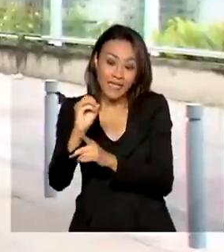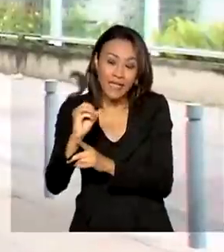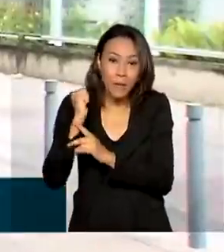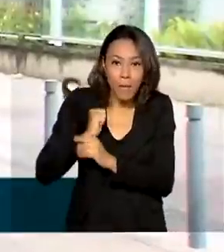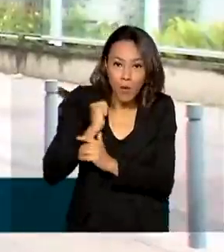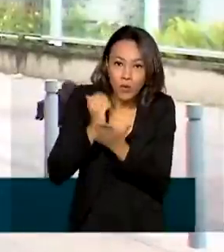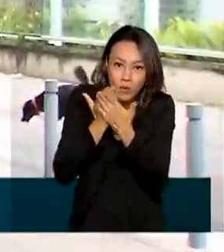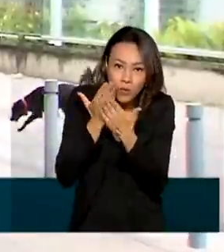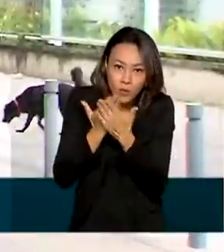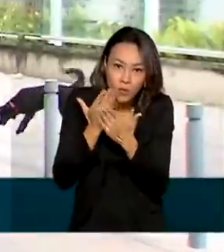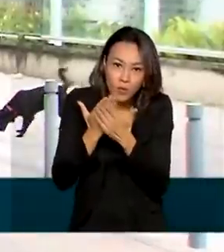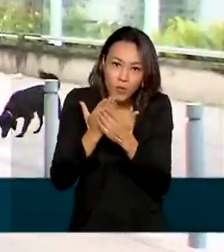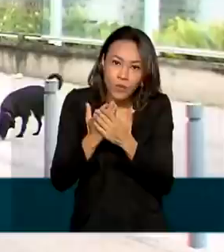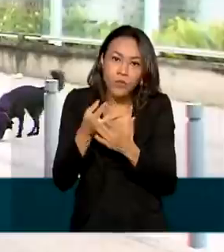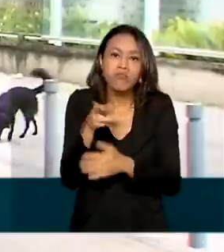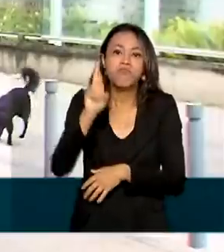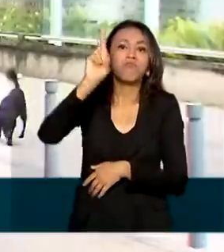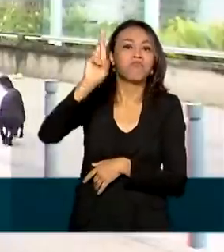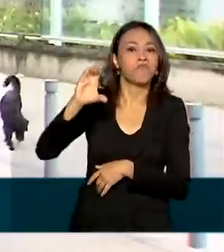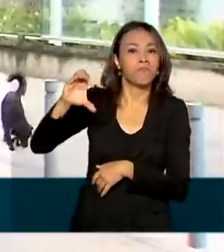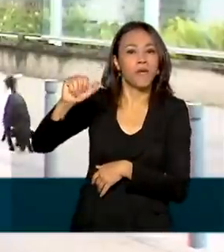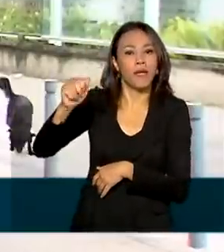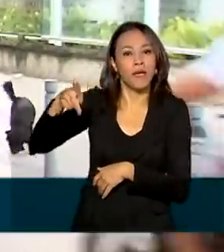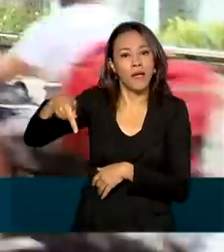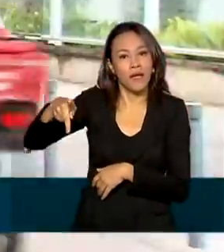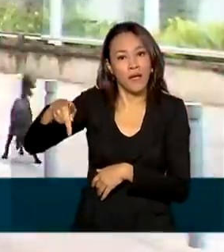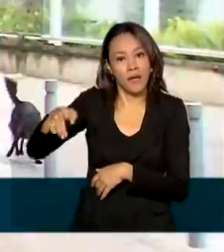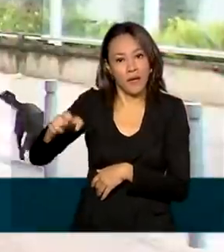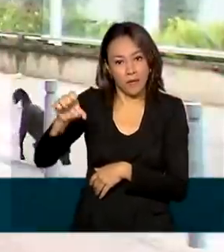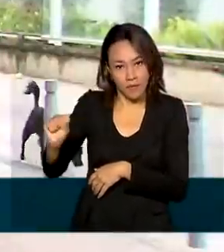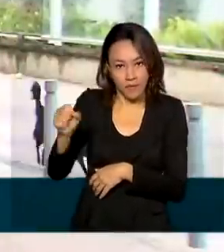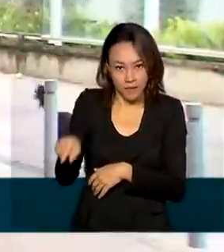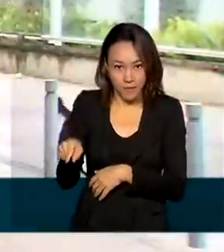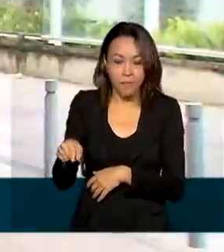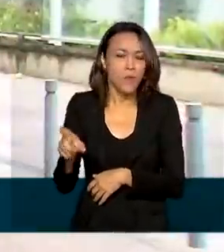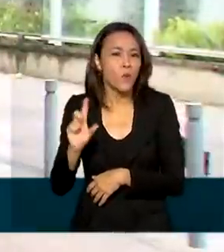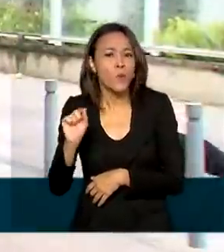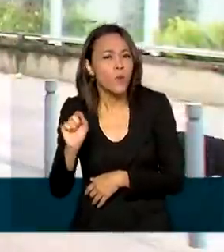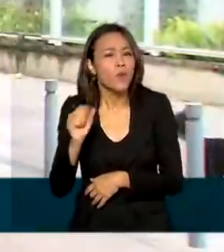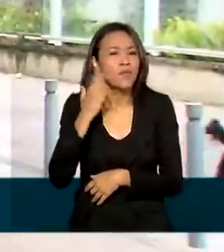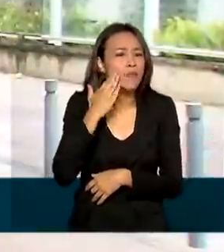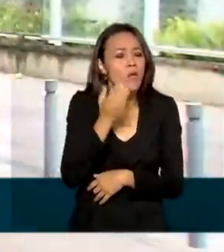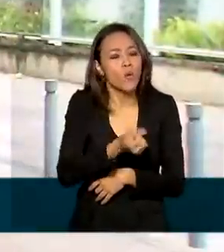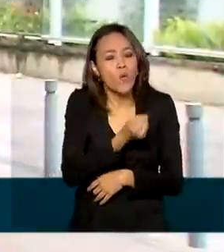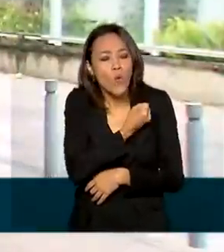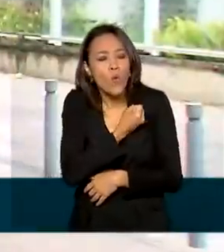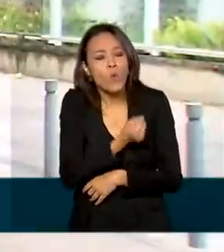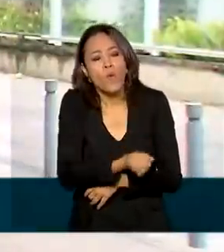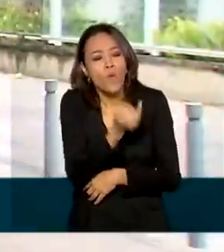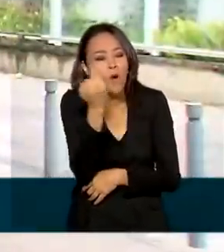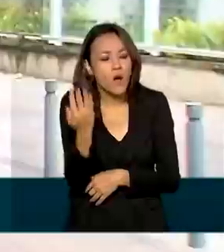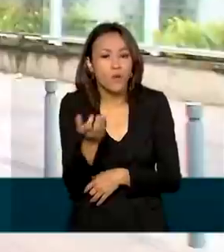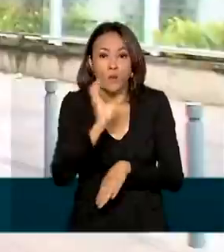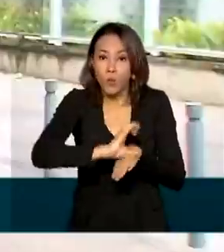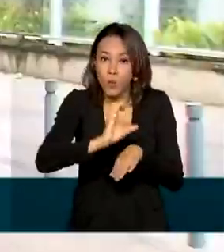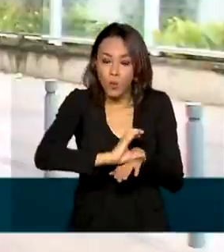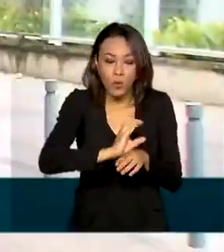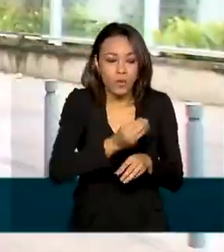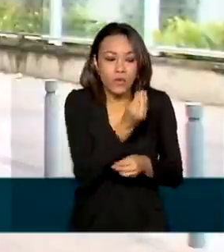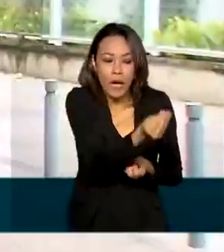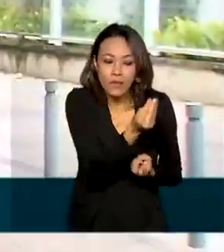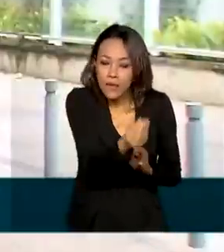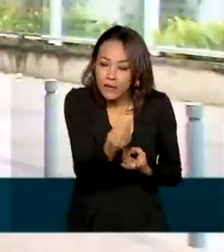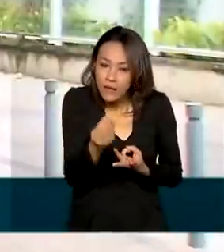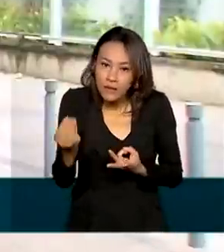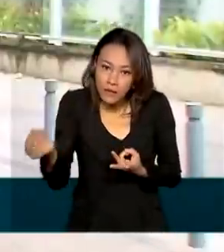pela Coordenação de Aperfeiçoamento de Pessoal de Nível Superior, a CAPES. Para definir o número de bolsas que cada curso vai receber, a